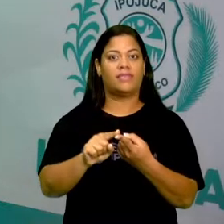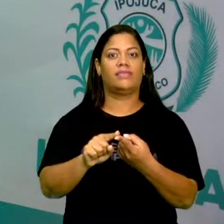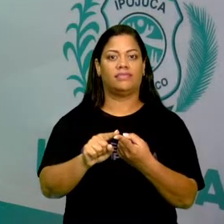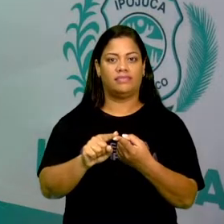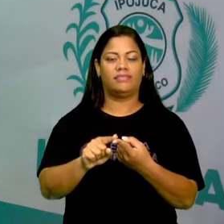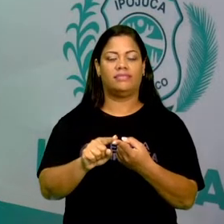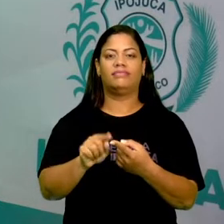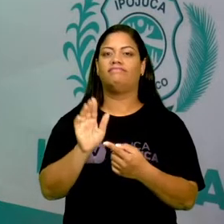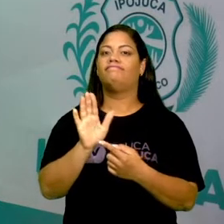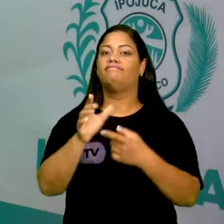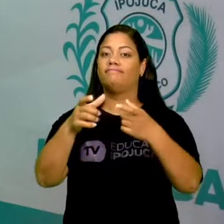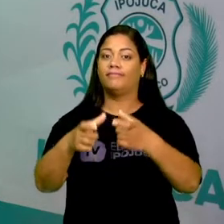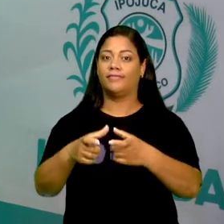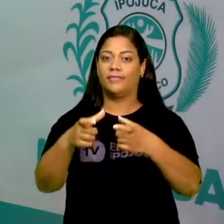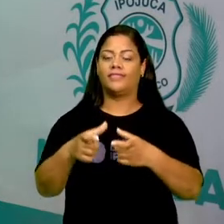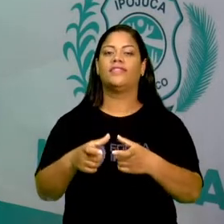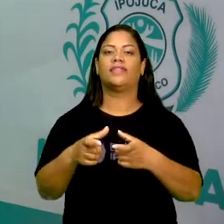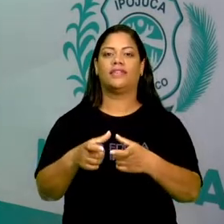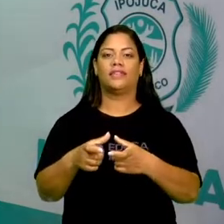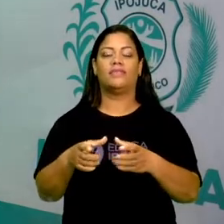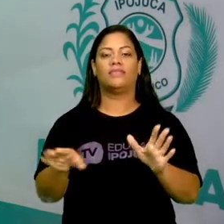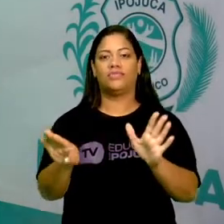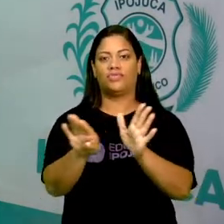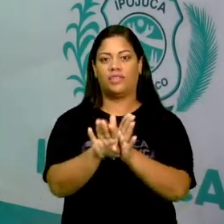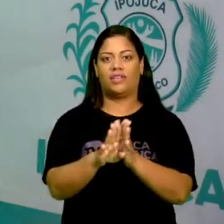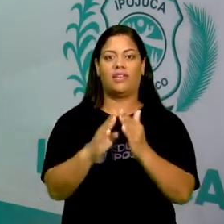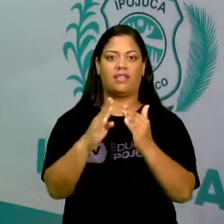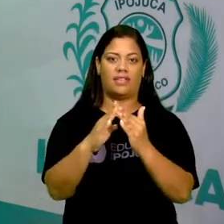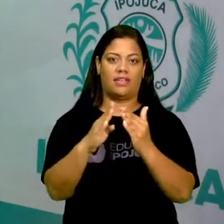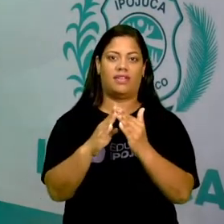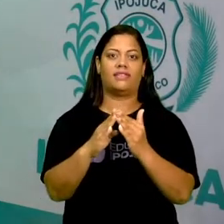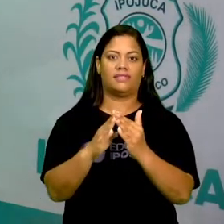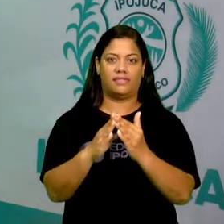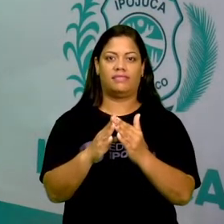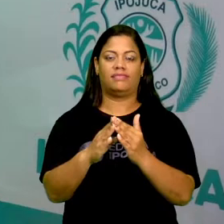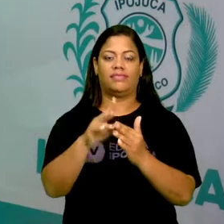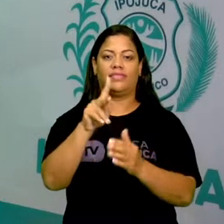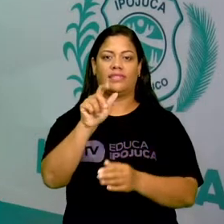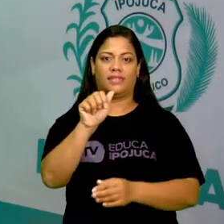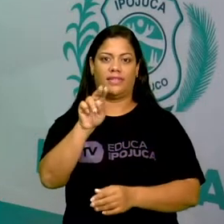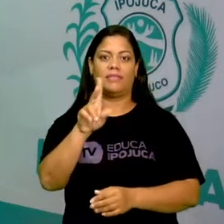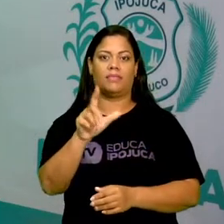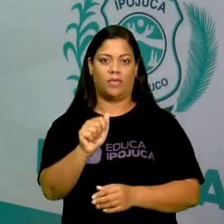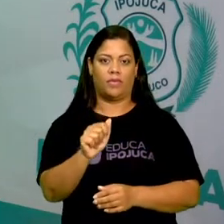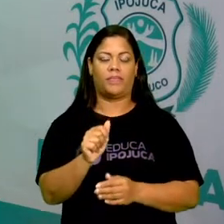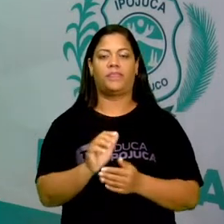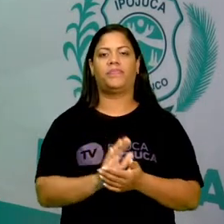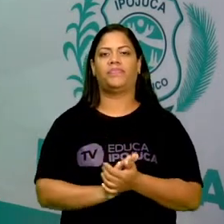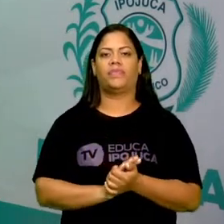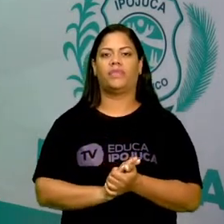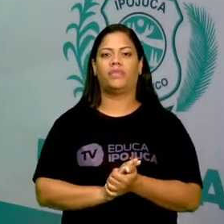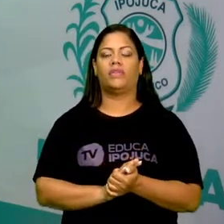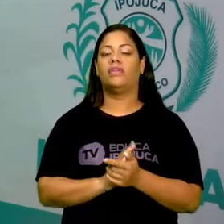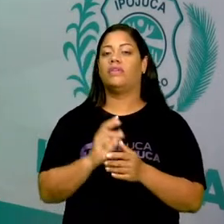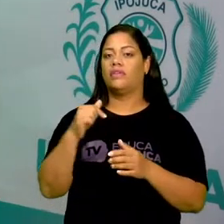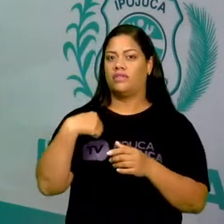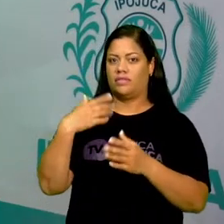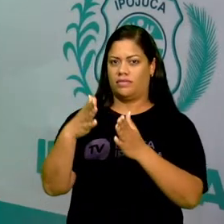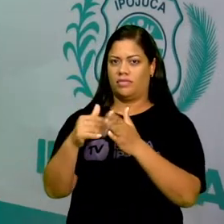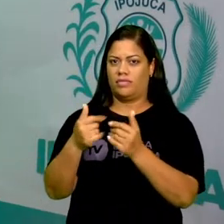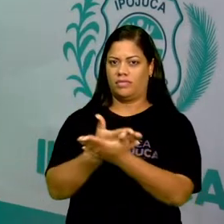ponto de referência para poder chegar na casa de Paula. Então, se eu dissesse,